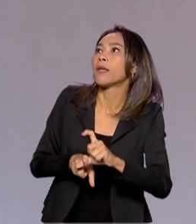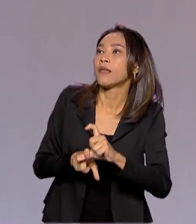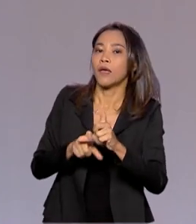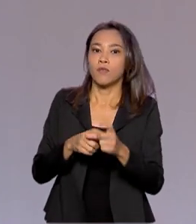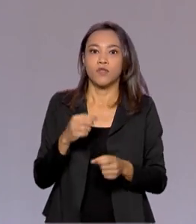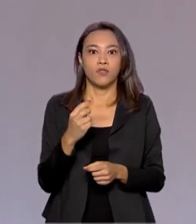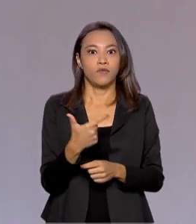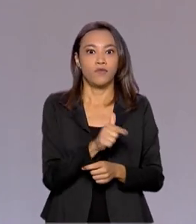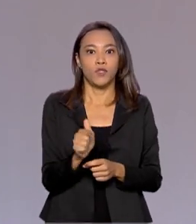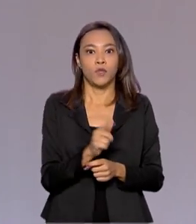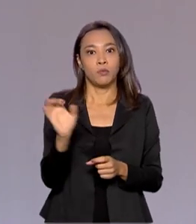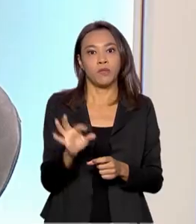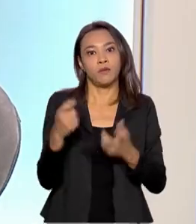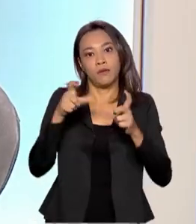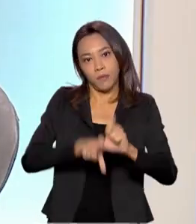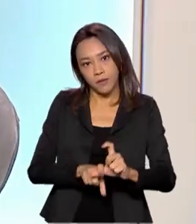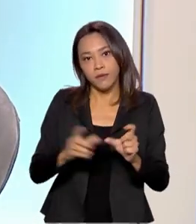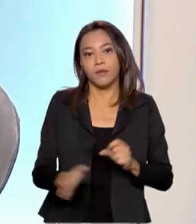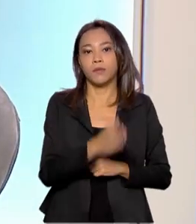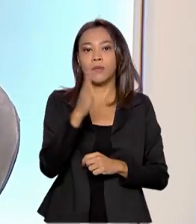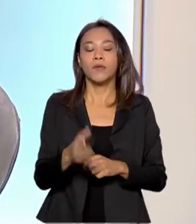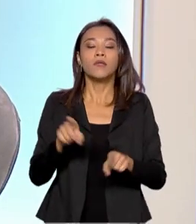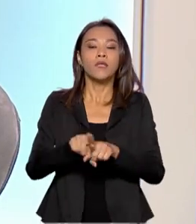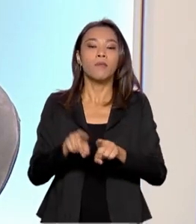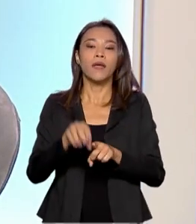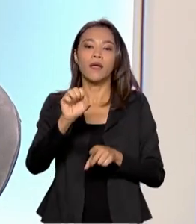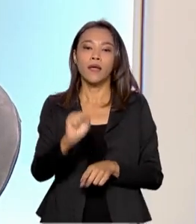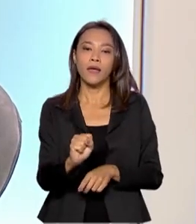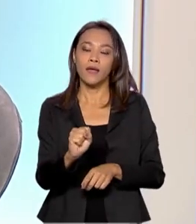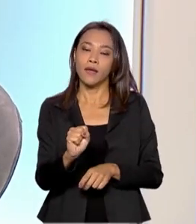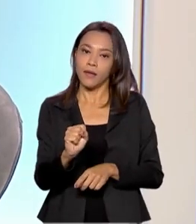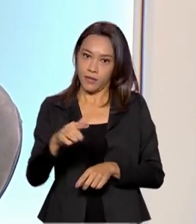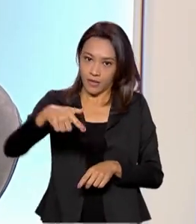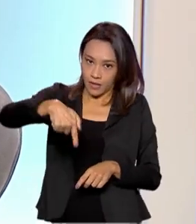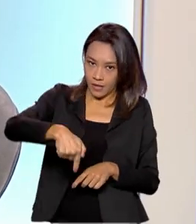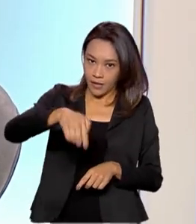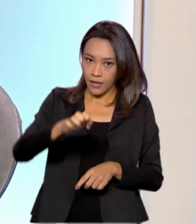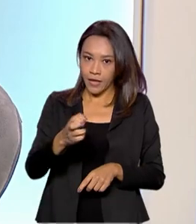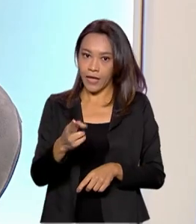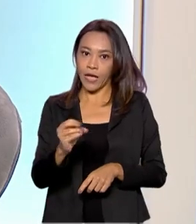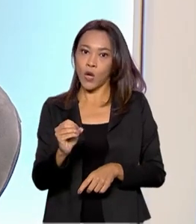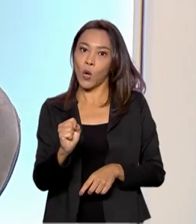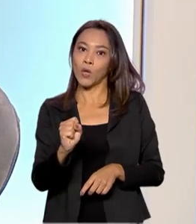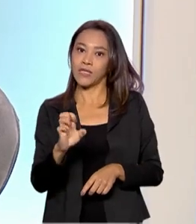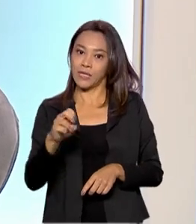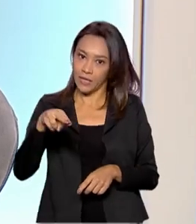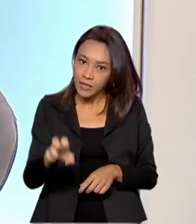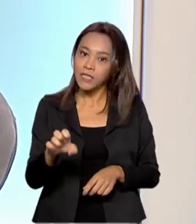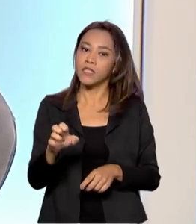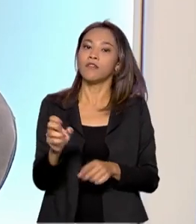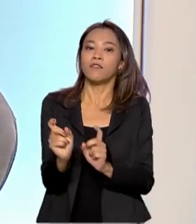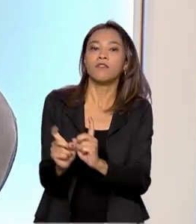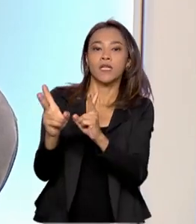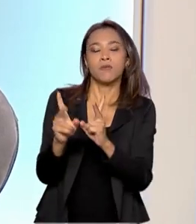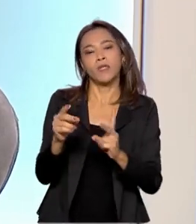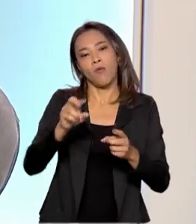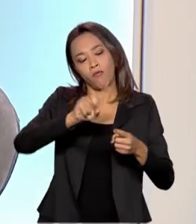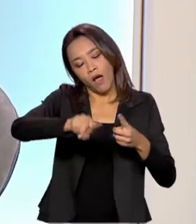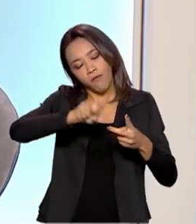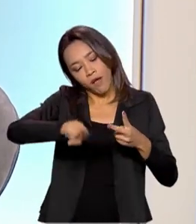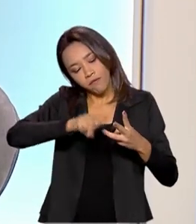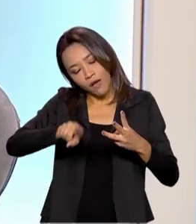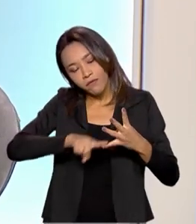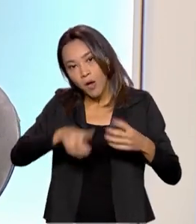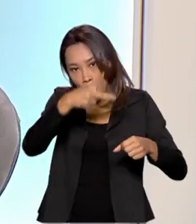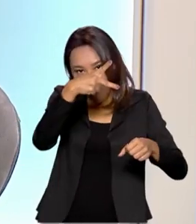22%. Importamos querosene de aviação. Então, notem, o Brasil é importador de derivados, correto?